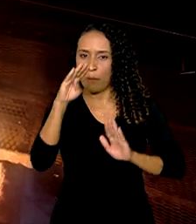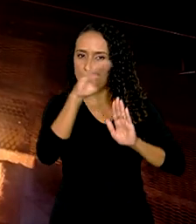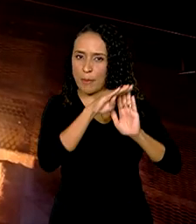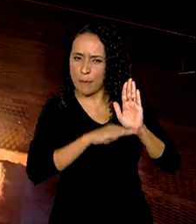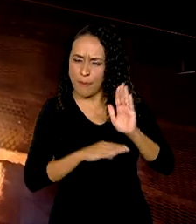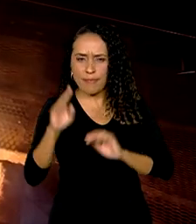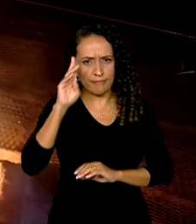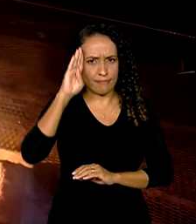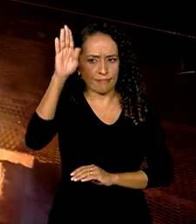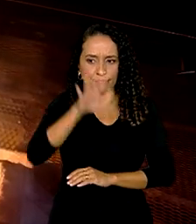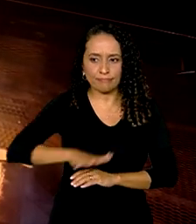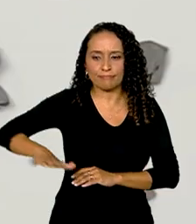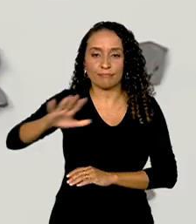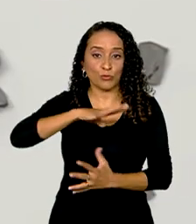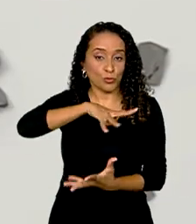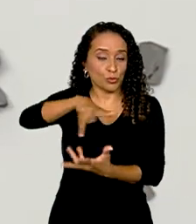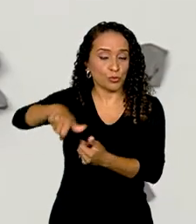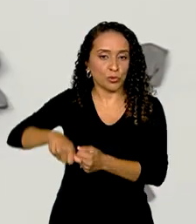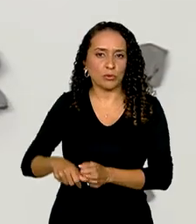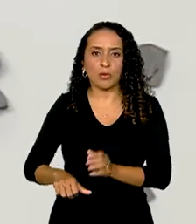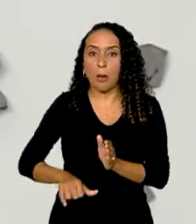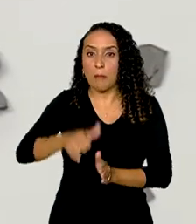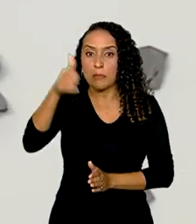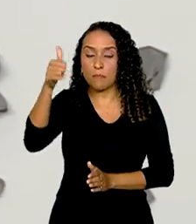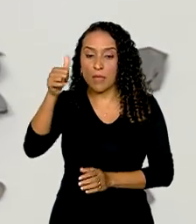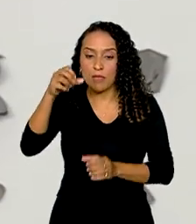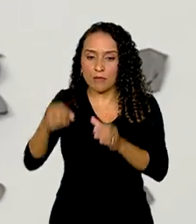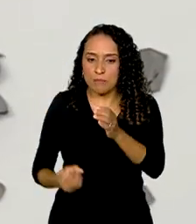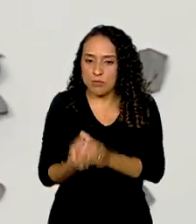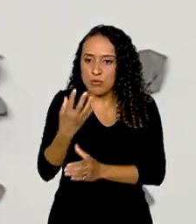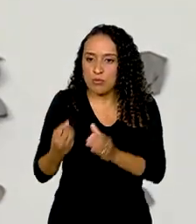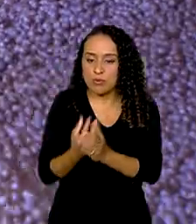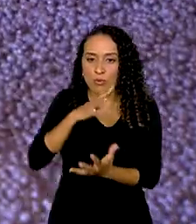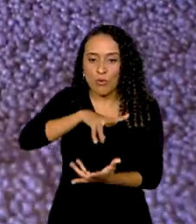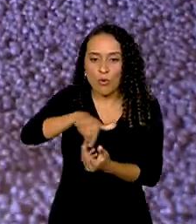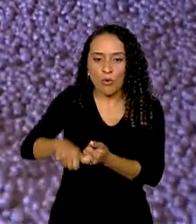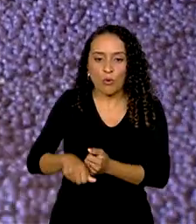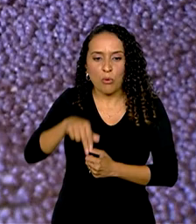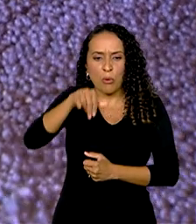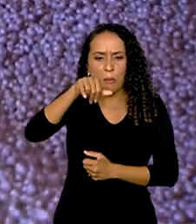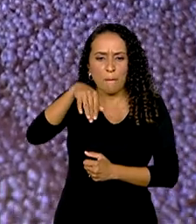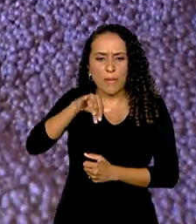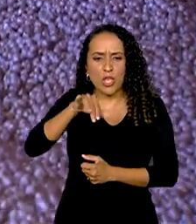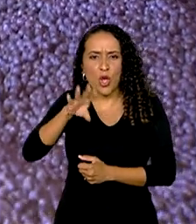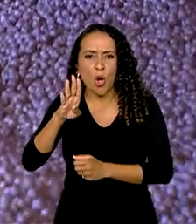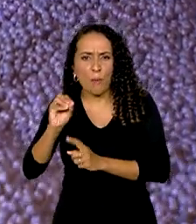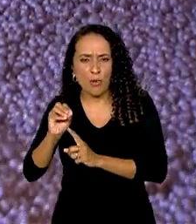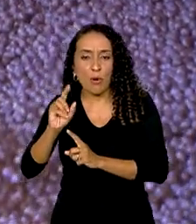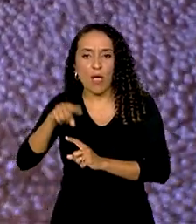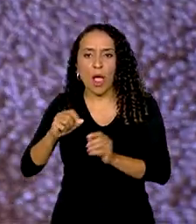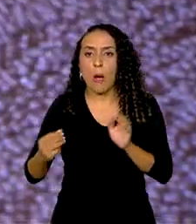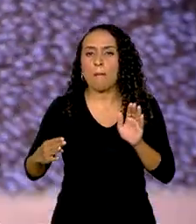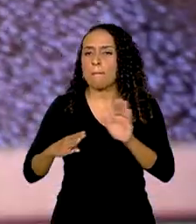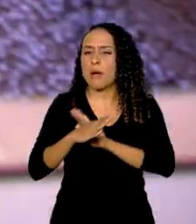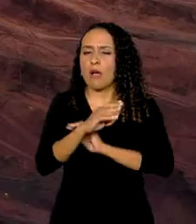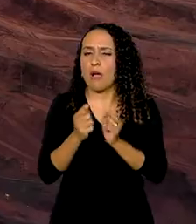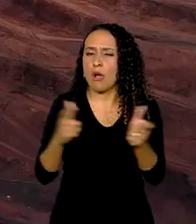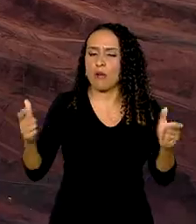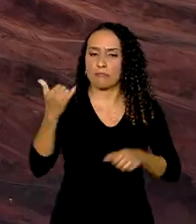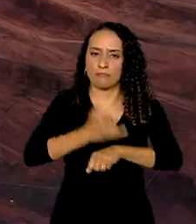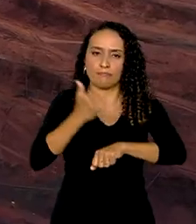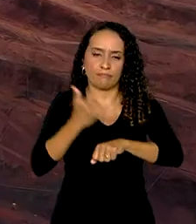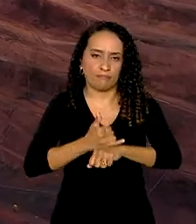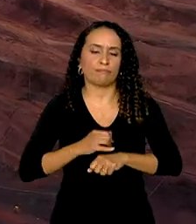destaque no cenário mundial. É o primeiro produtor global de nióbio e segundo maior de minério de ferro,